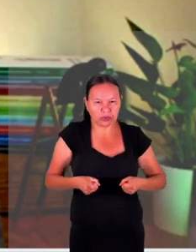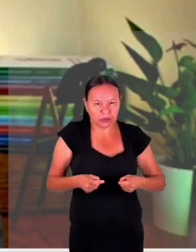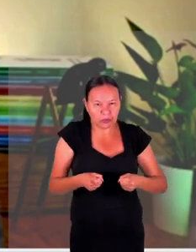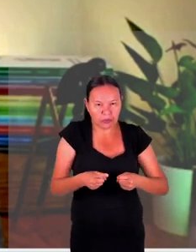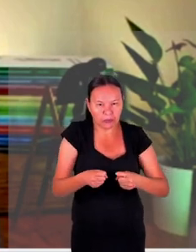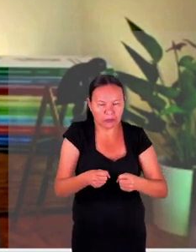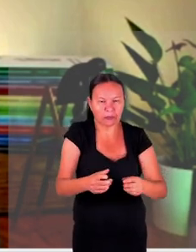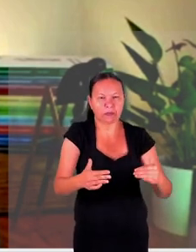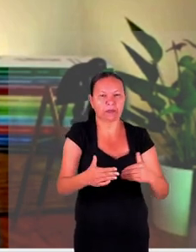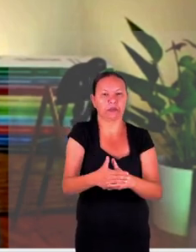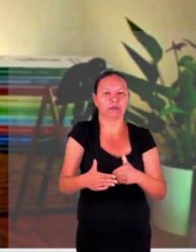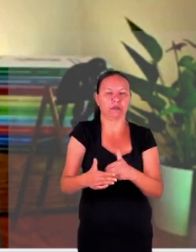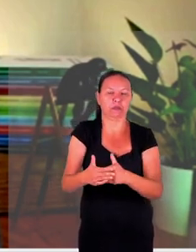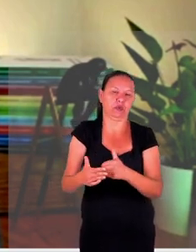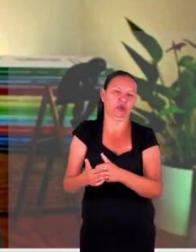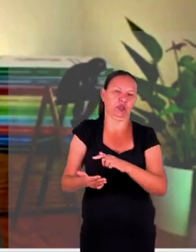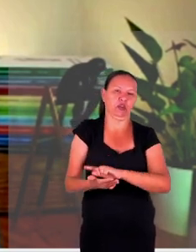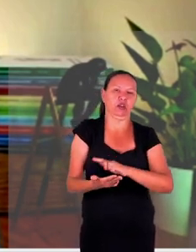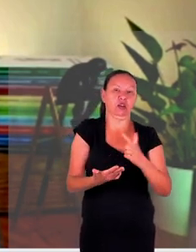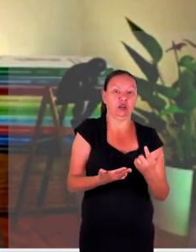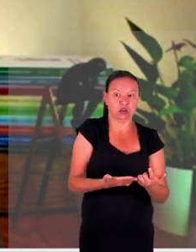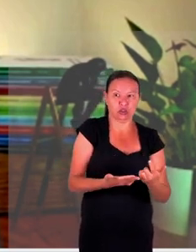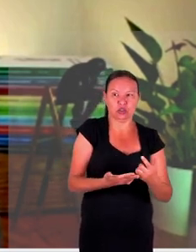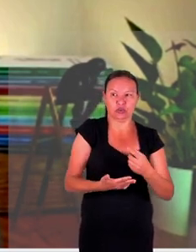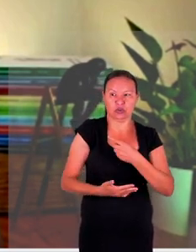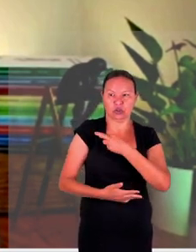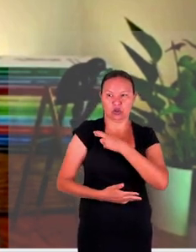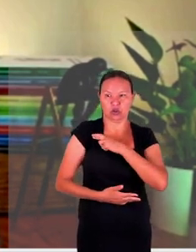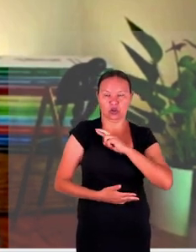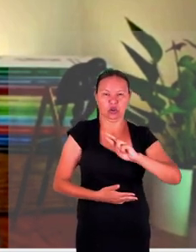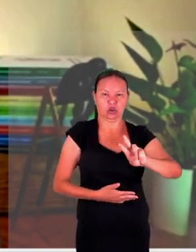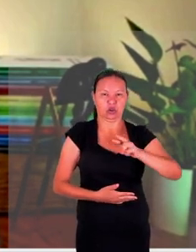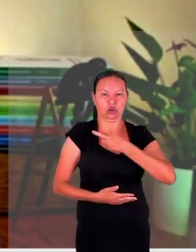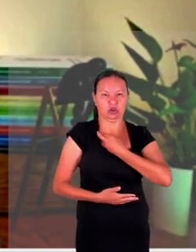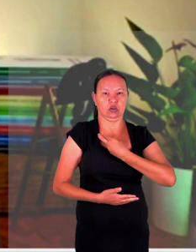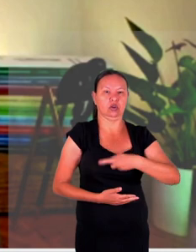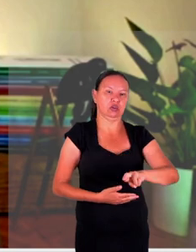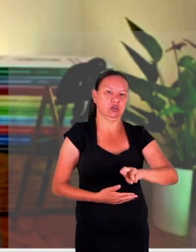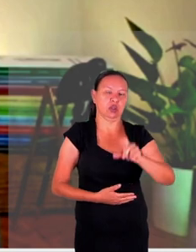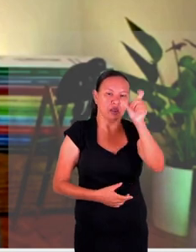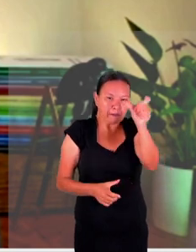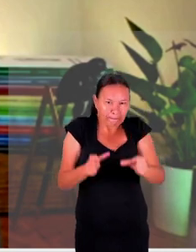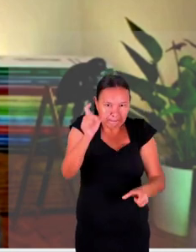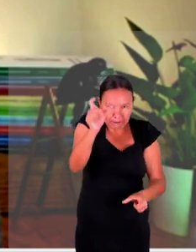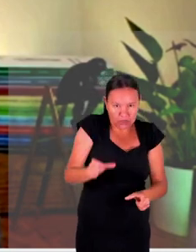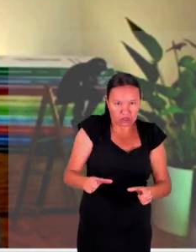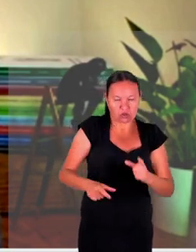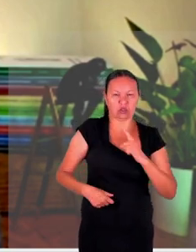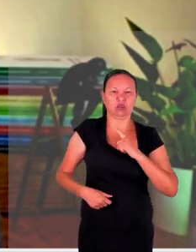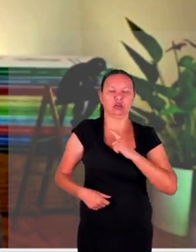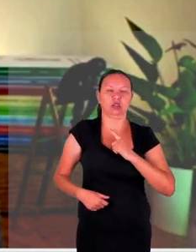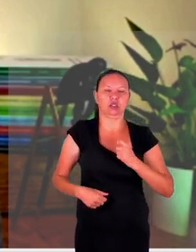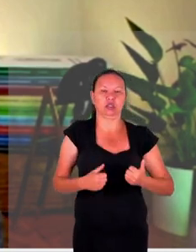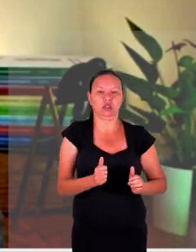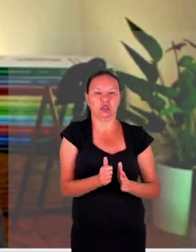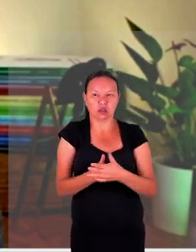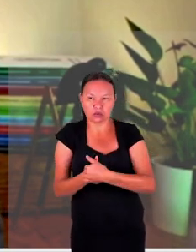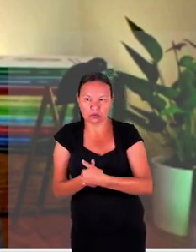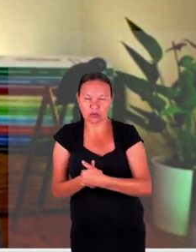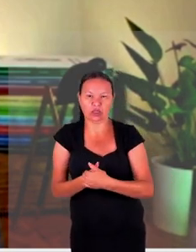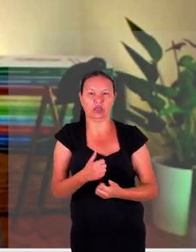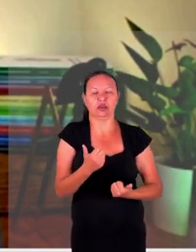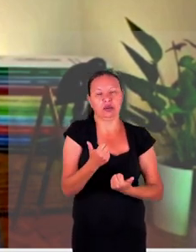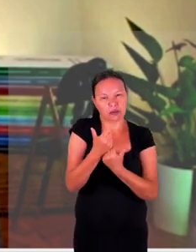incluir as religiões e as entidades religiosas que as pessoas até então buscavam refúgio guarita